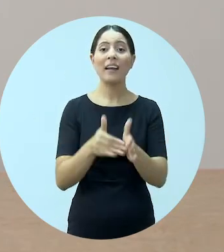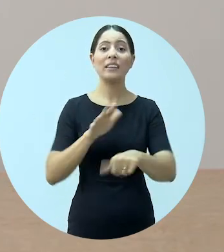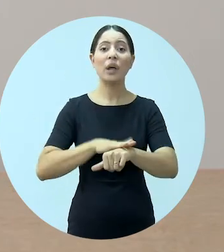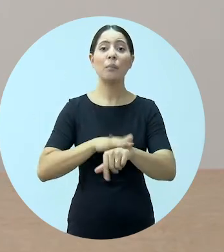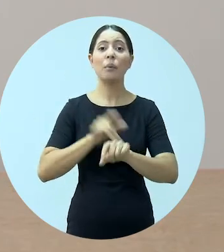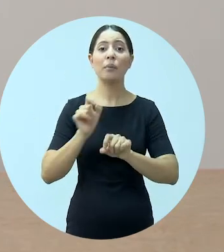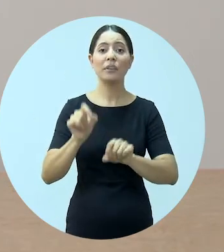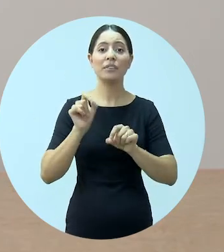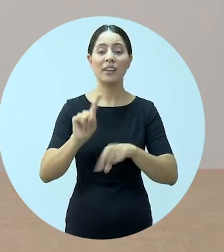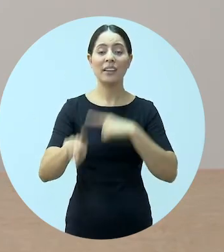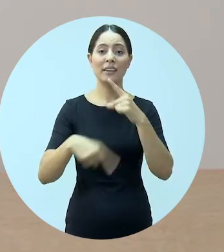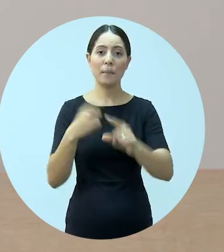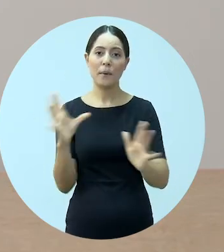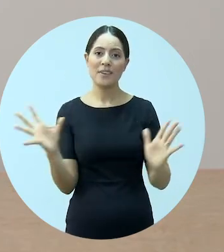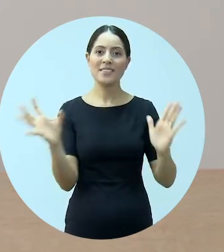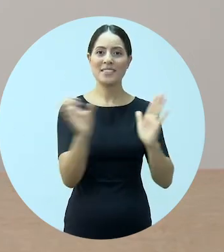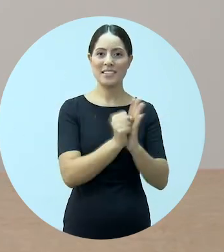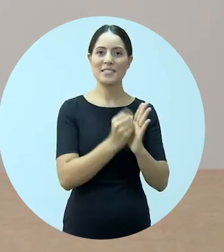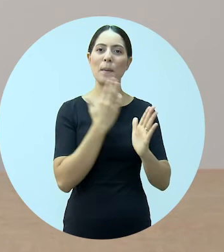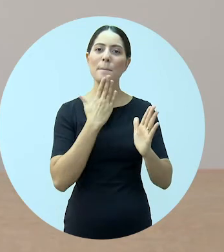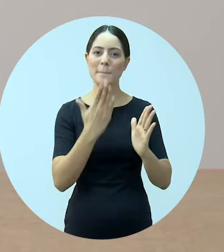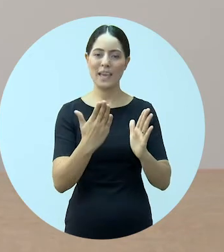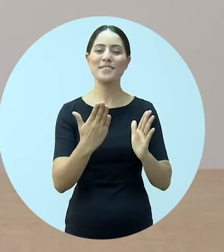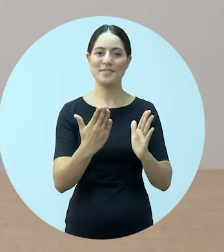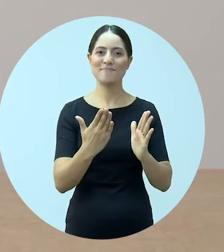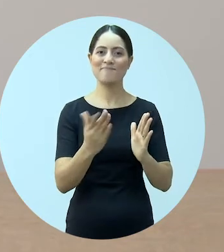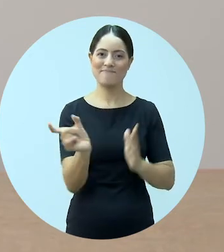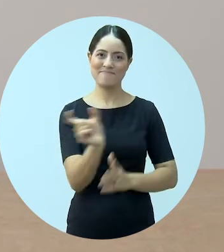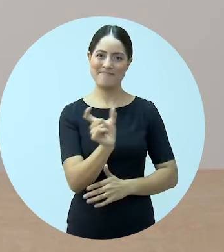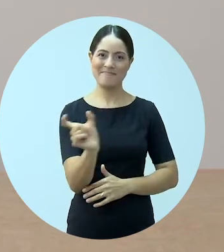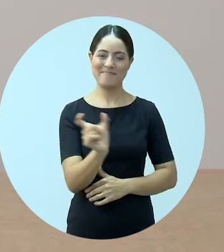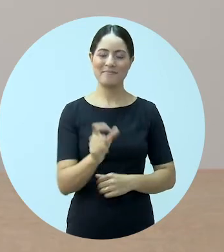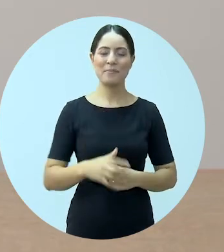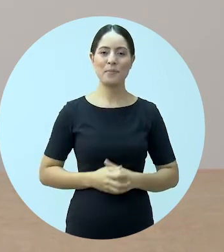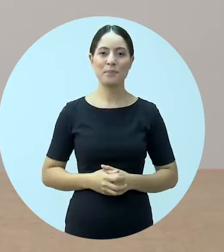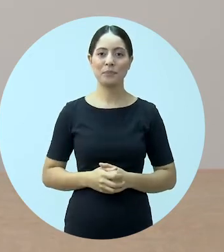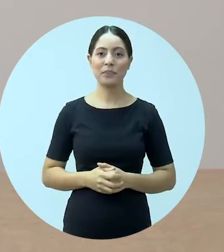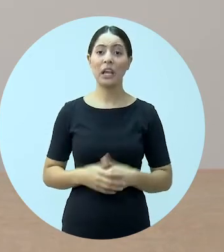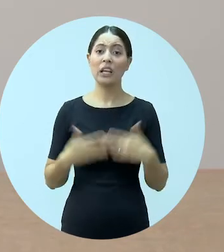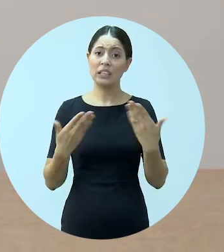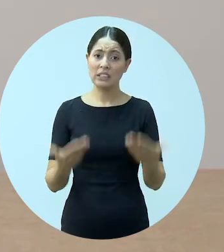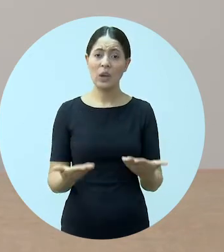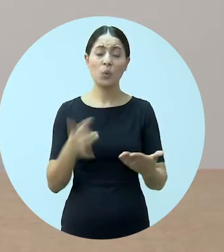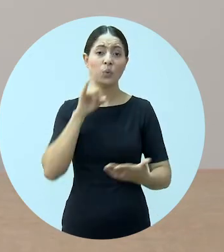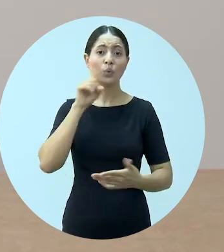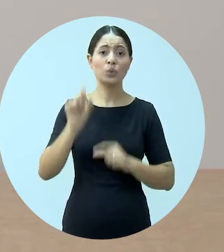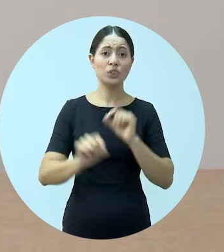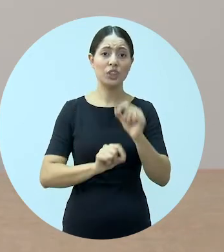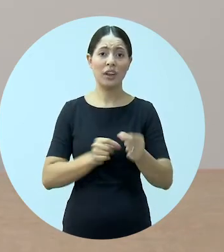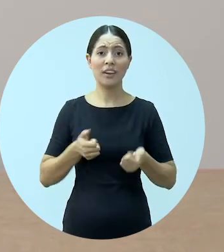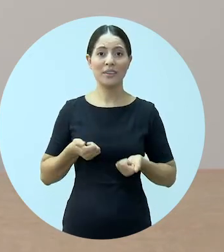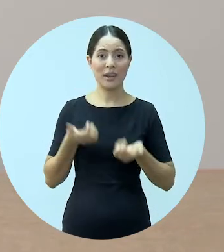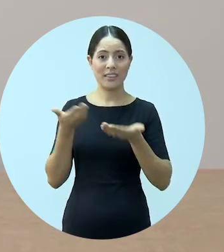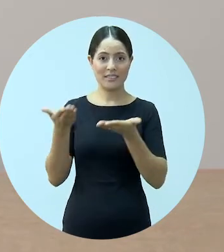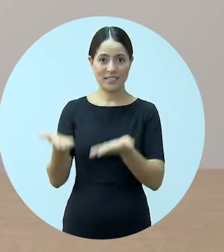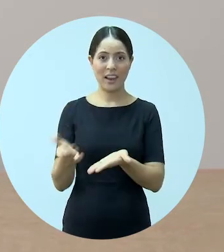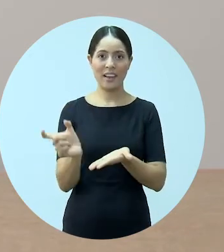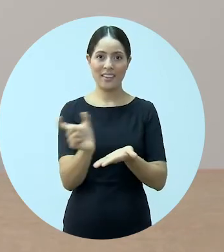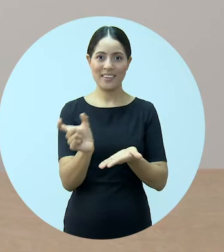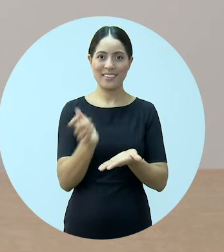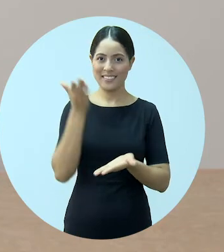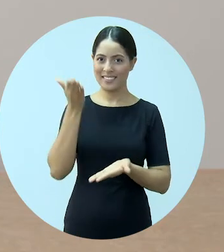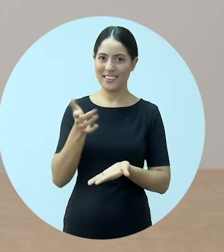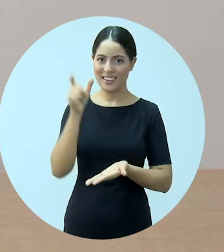até o momento em que ele pede a sua inscrição nos quadros da OAB. No dia de recebimento da credencial,